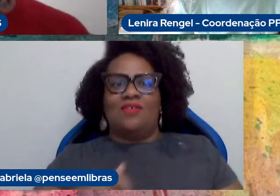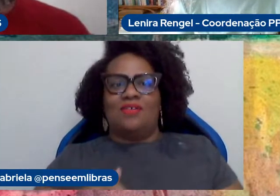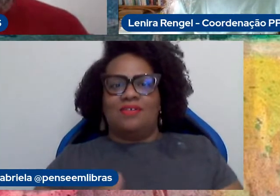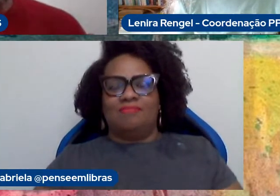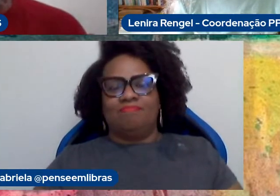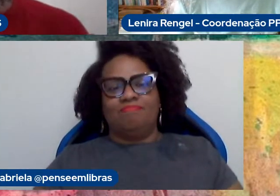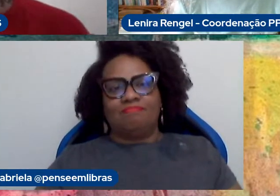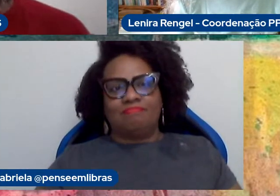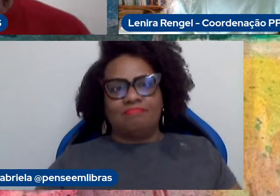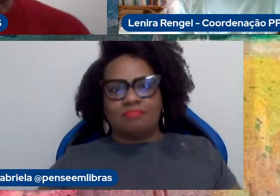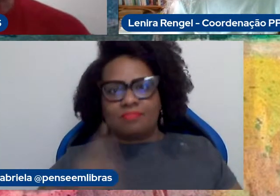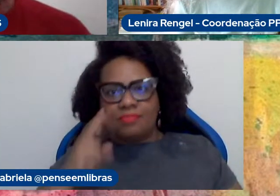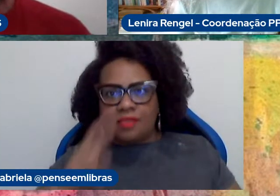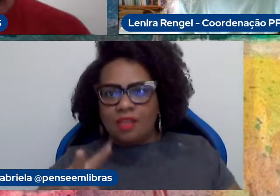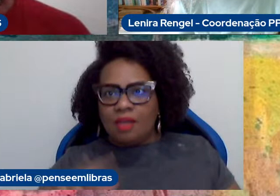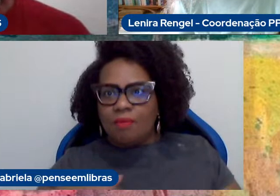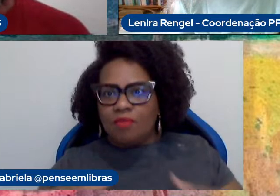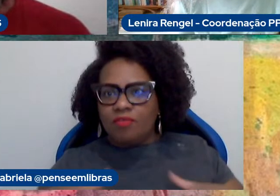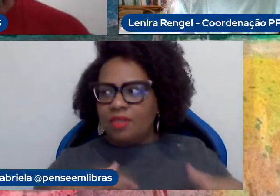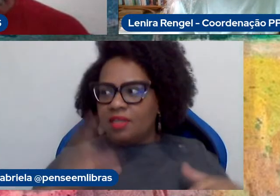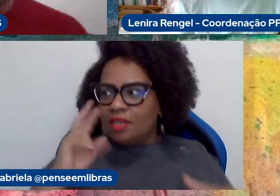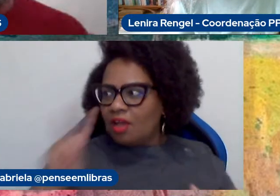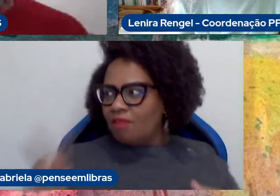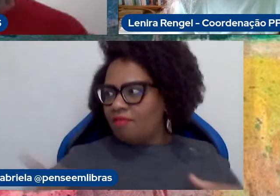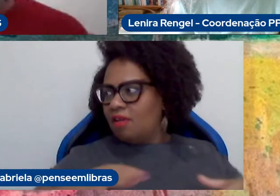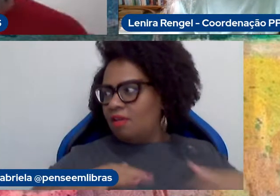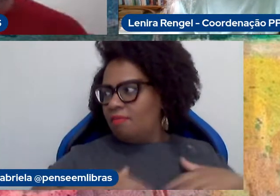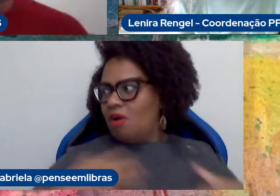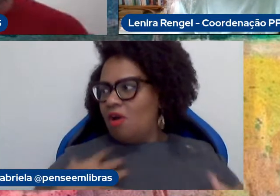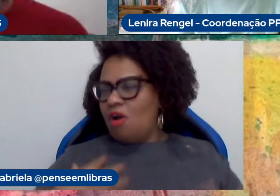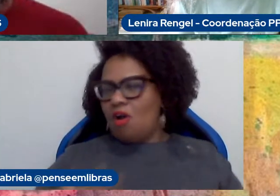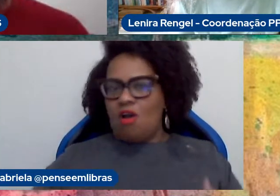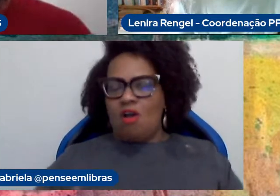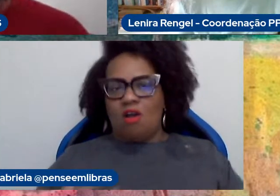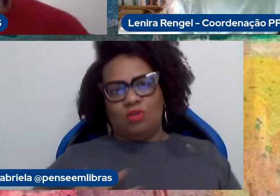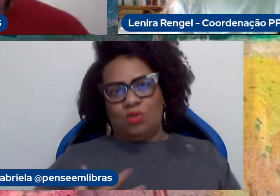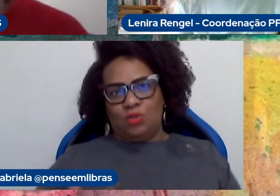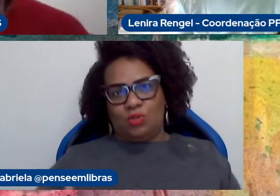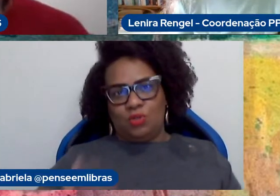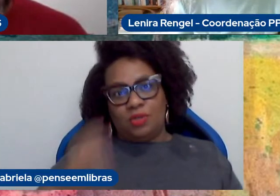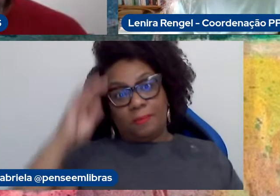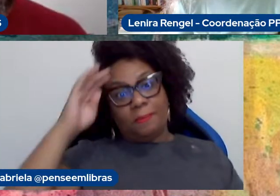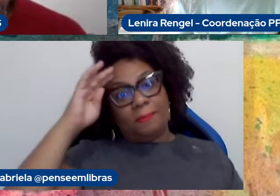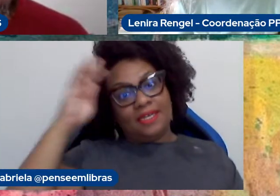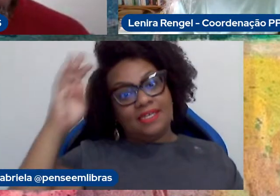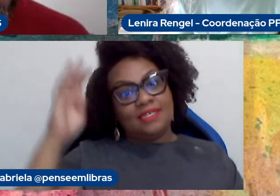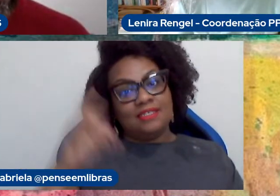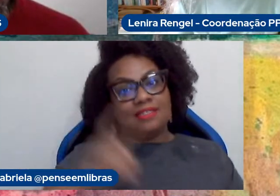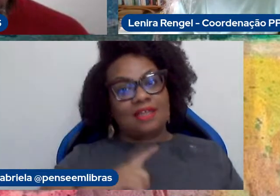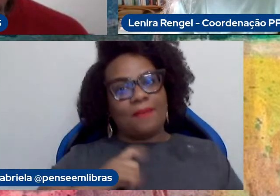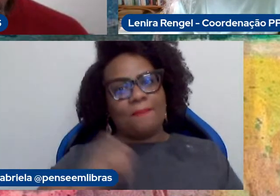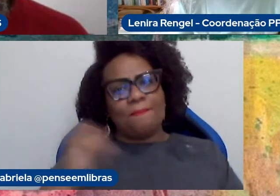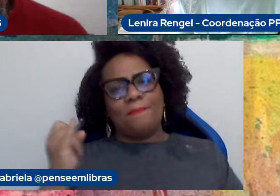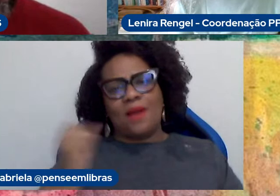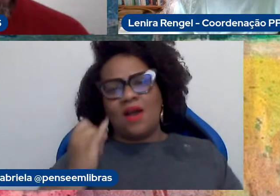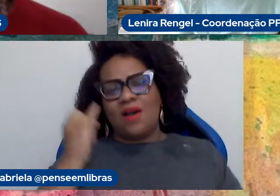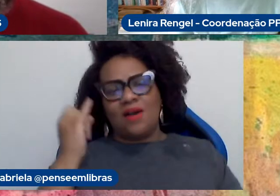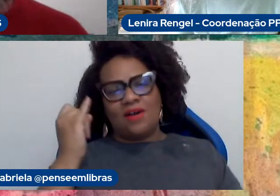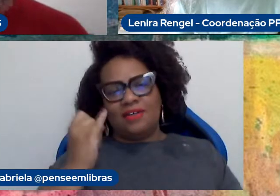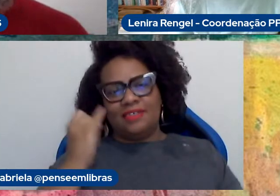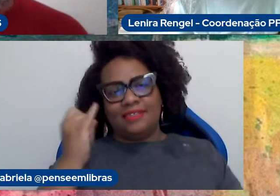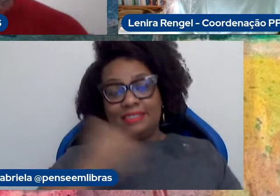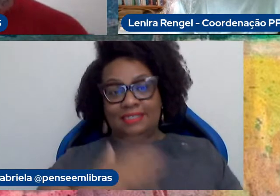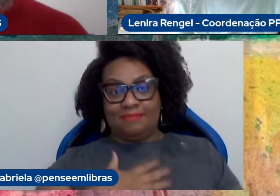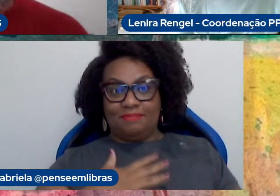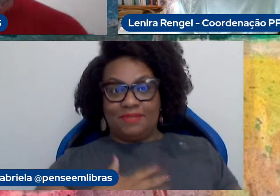estar ali movendo e vendo o que está acontecendo. E, principalmente, o que é muito importante para mim,